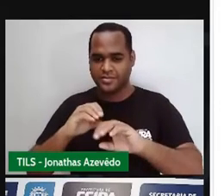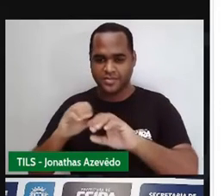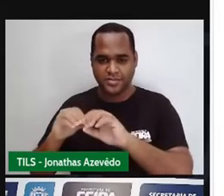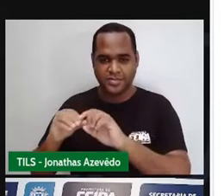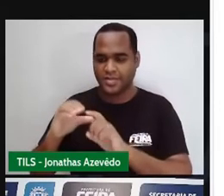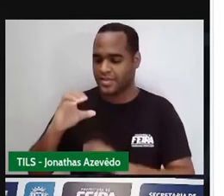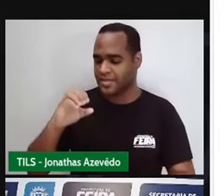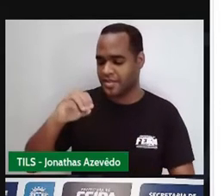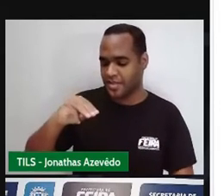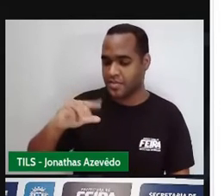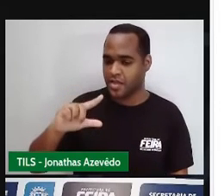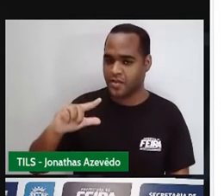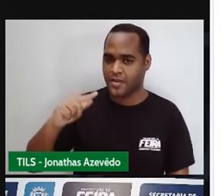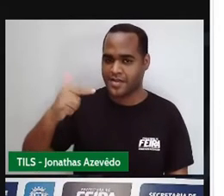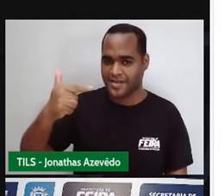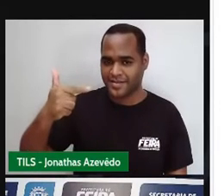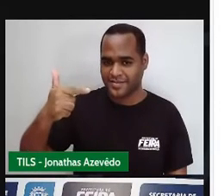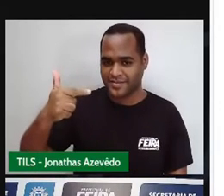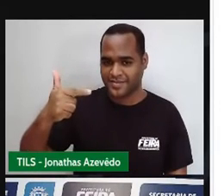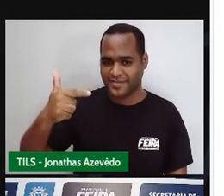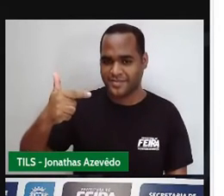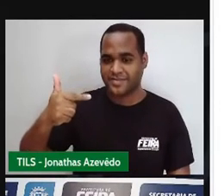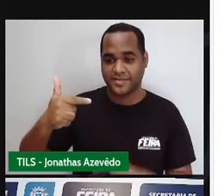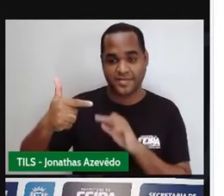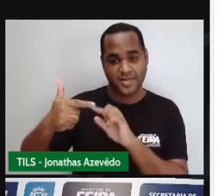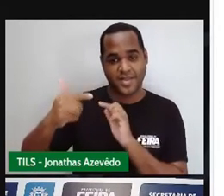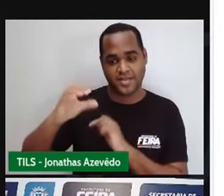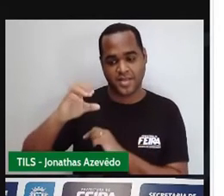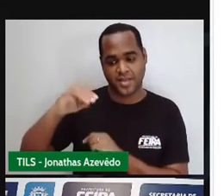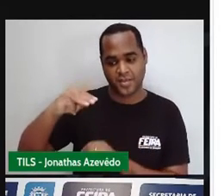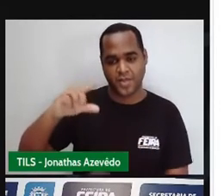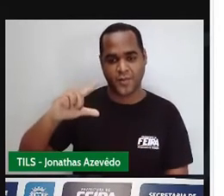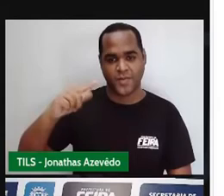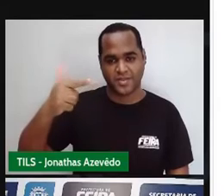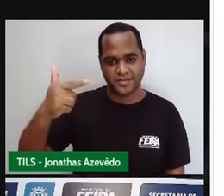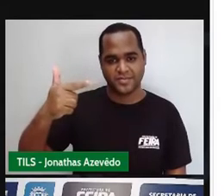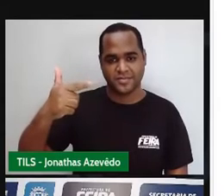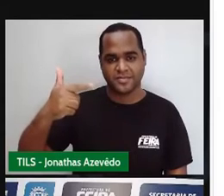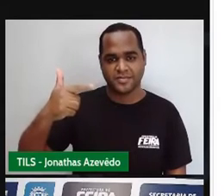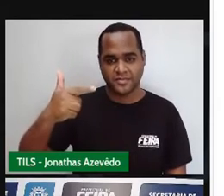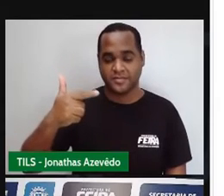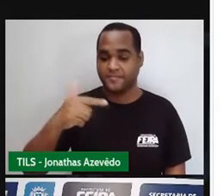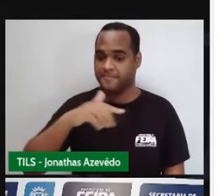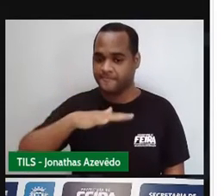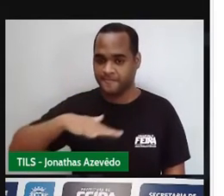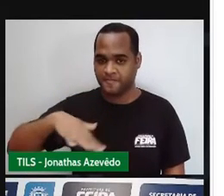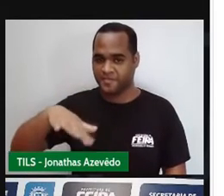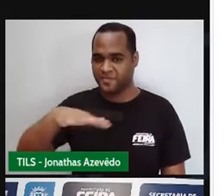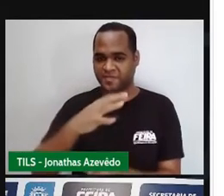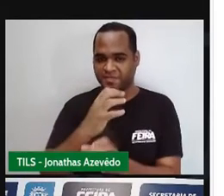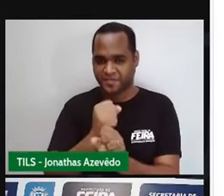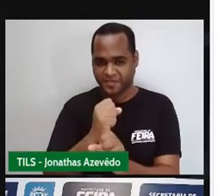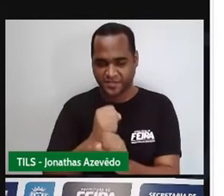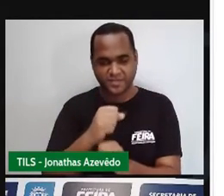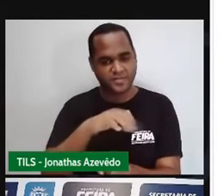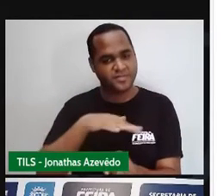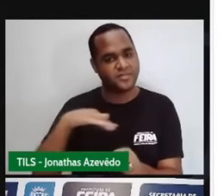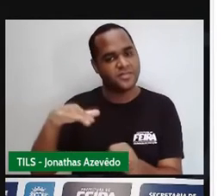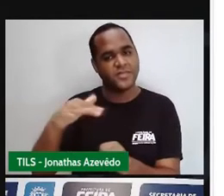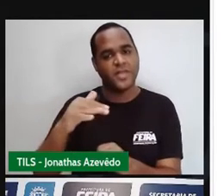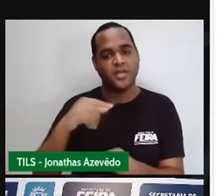Centímetro vezes centímetro, a gente viu que o resultado é centímetro quadrado. Então, a área desse